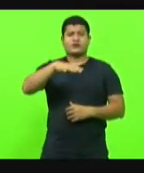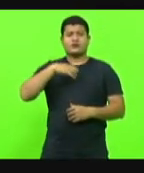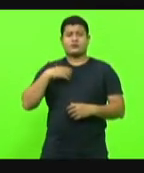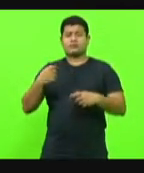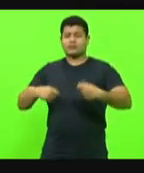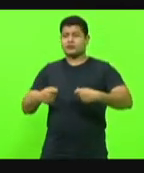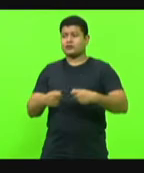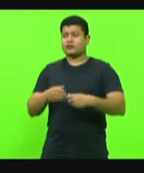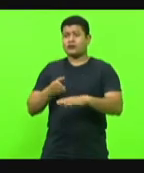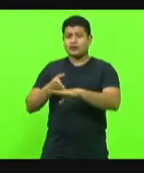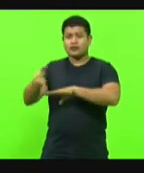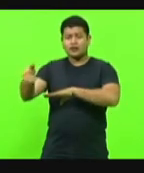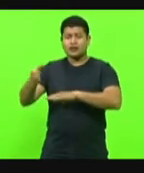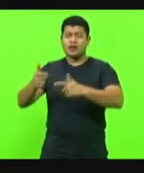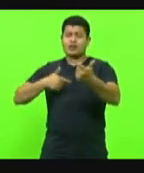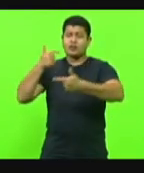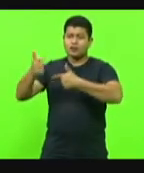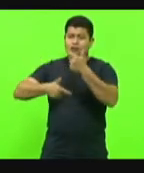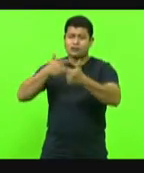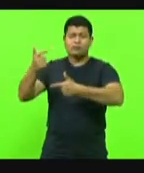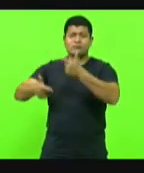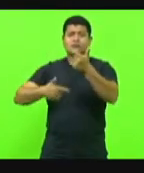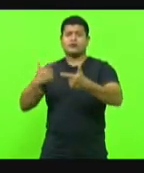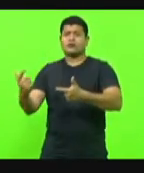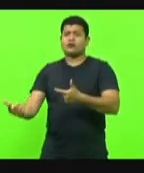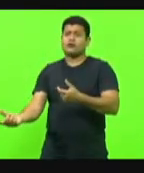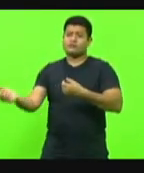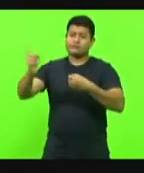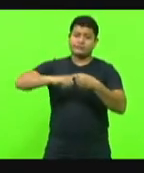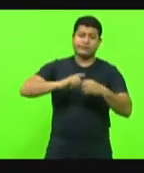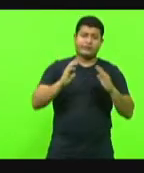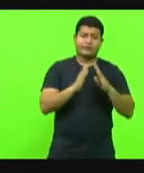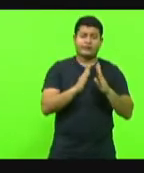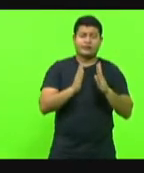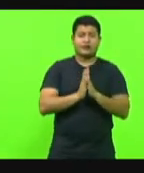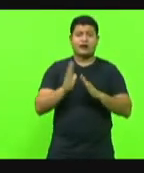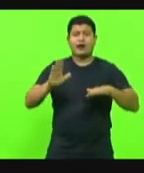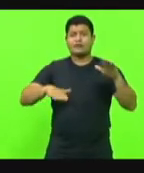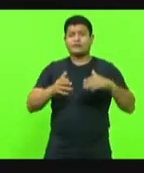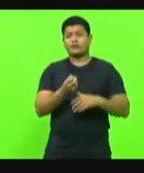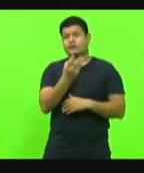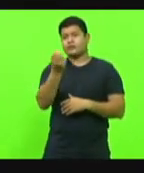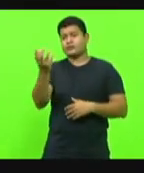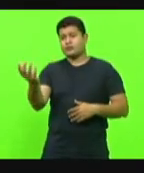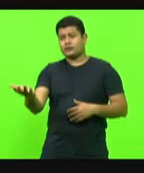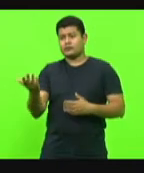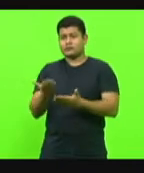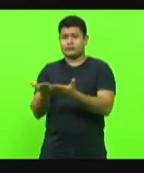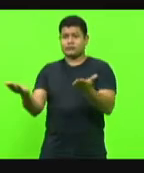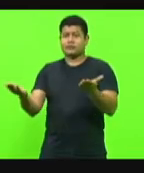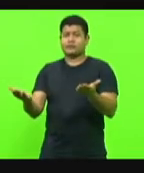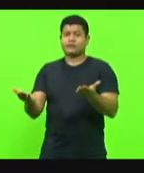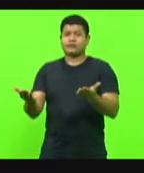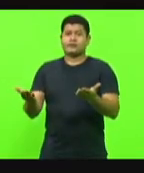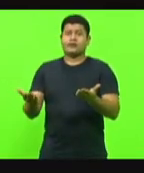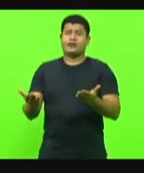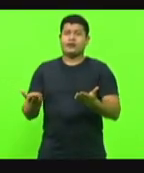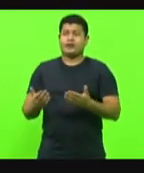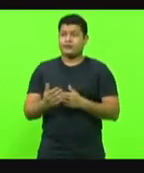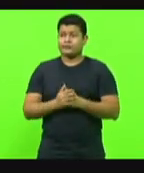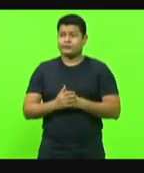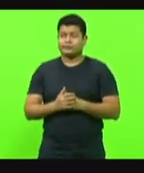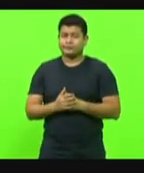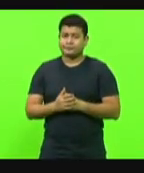tem que ir para a sua casa, para a sua empresa, tem que transitar de uma região a outra. É assim que as mercadorias que vêm do